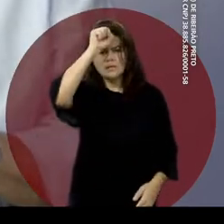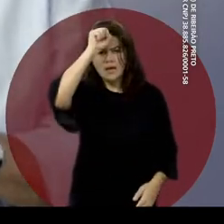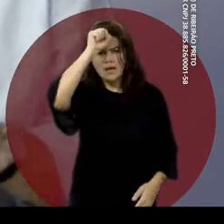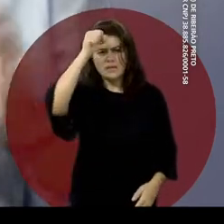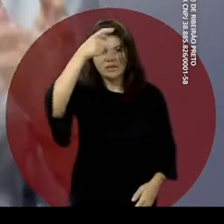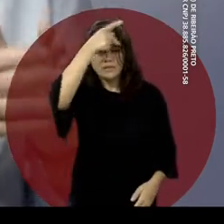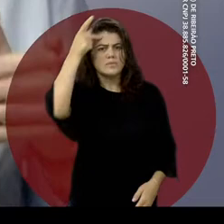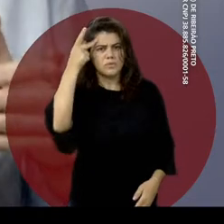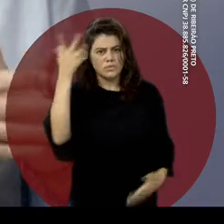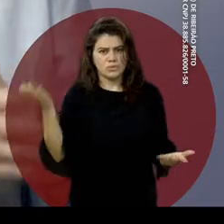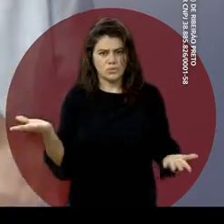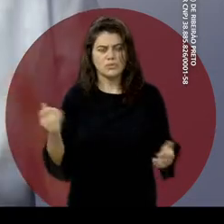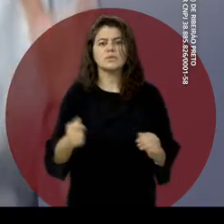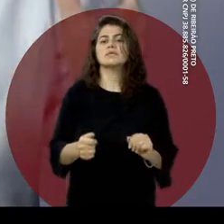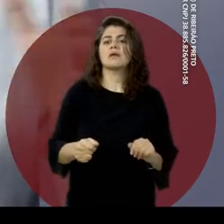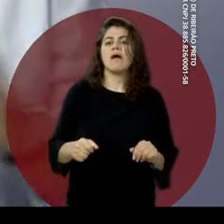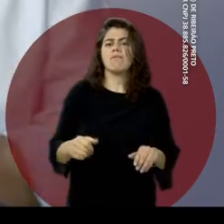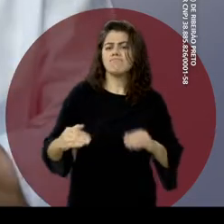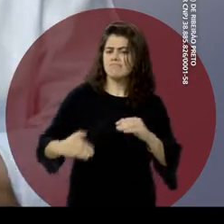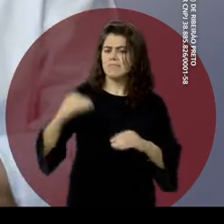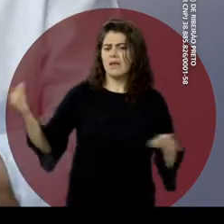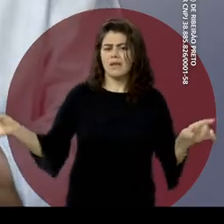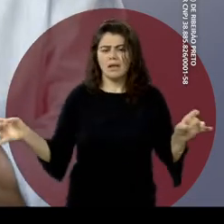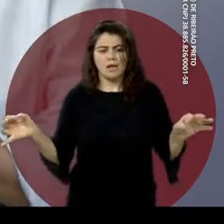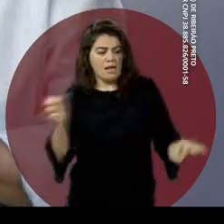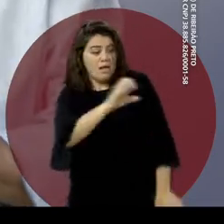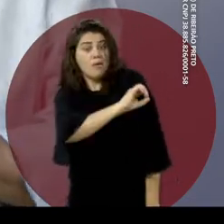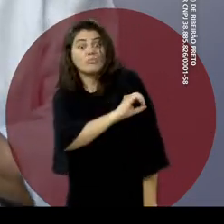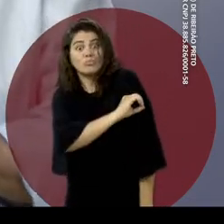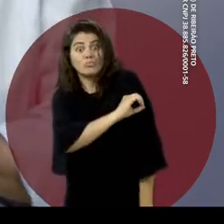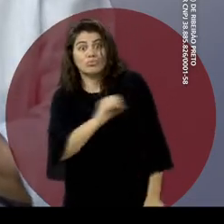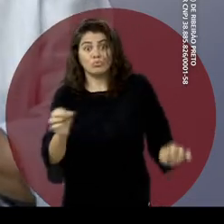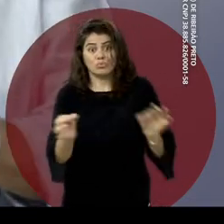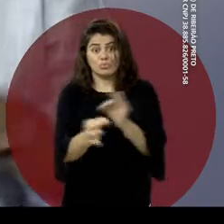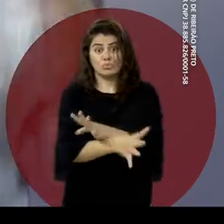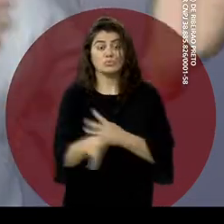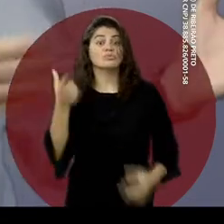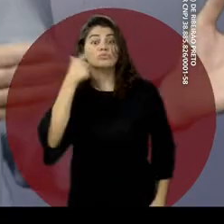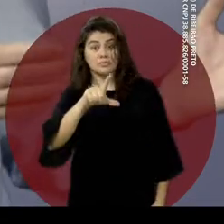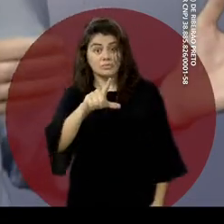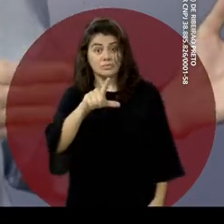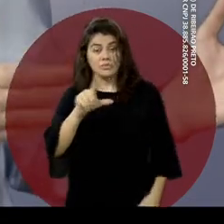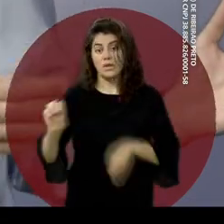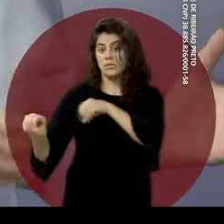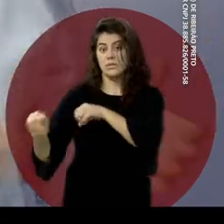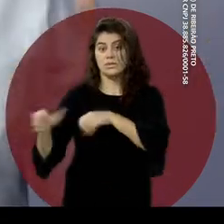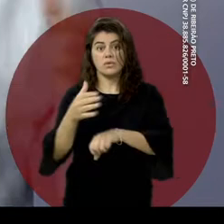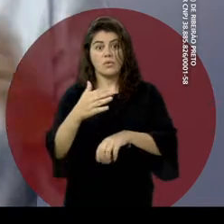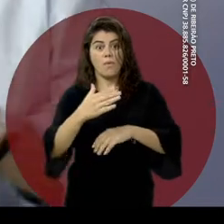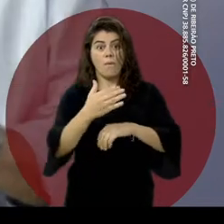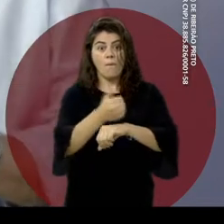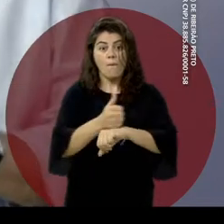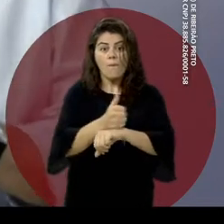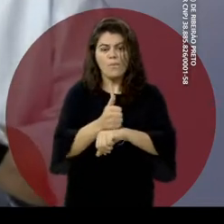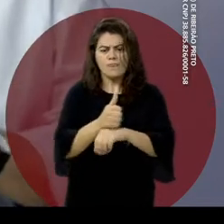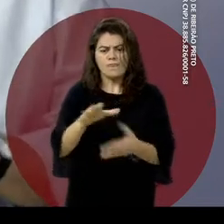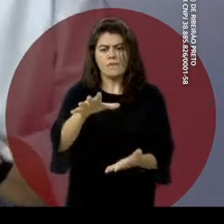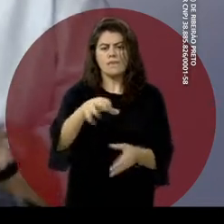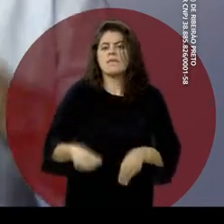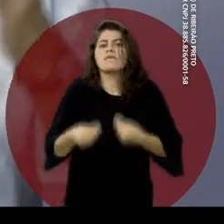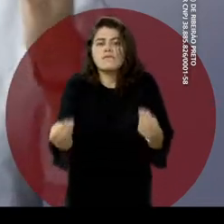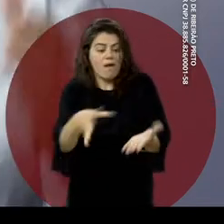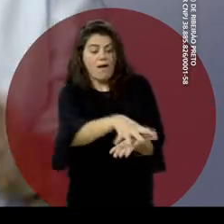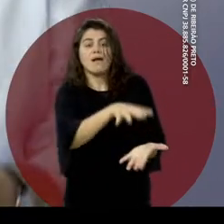escolaridade média dessa população até erradicar o analfabetismo absoluto. Na educação profissional, vamos oferecer